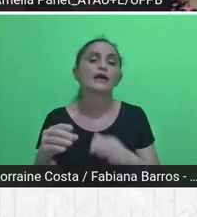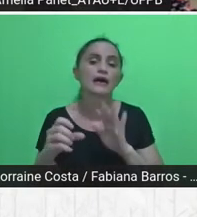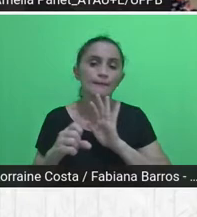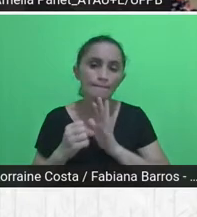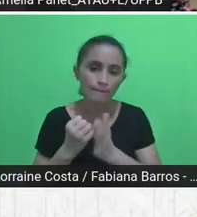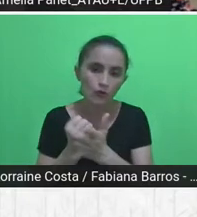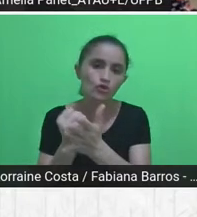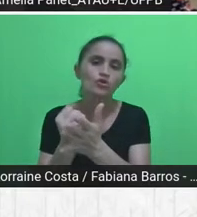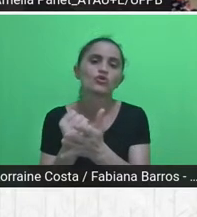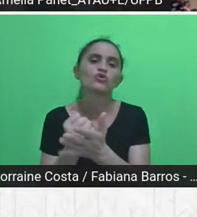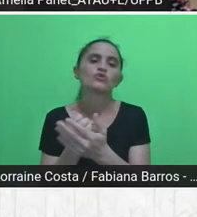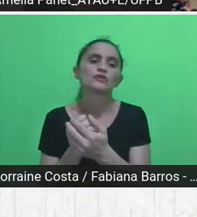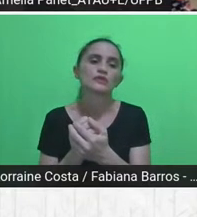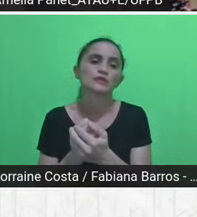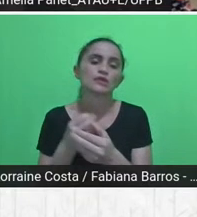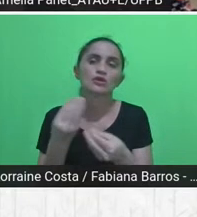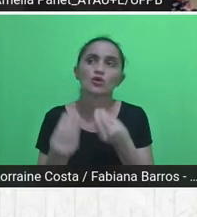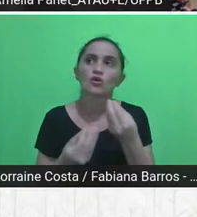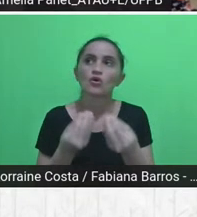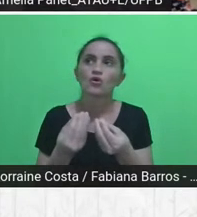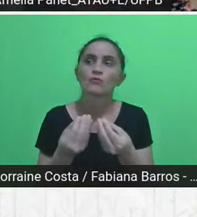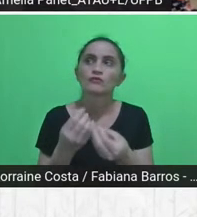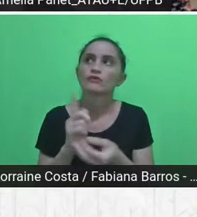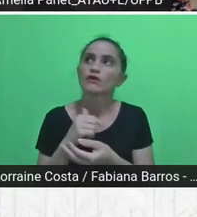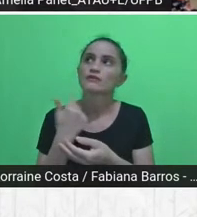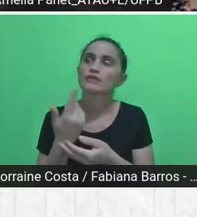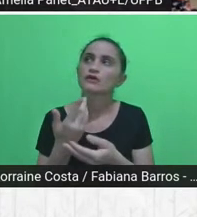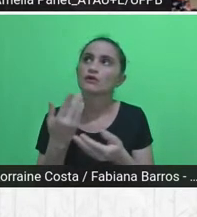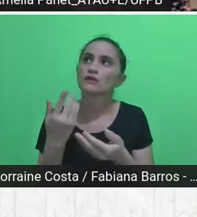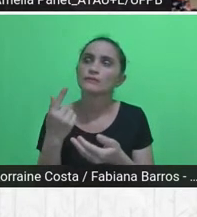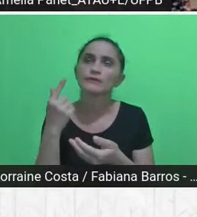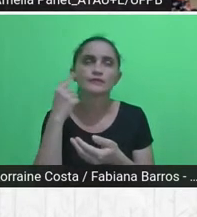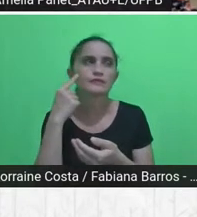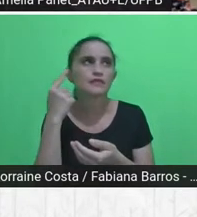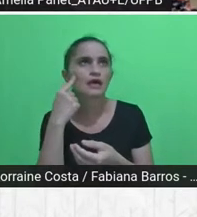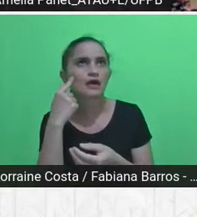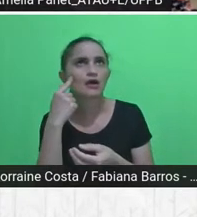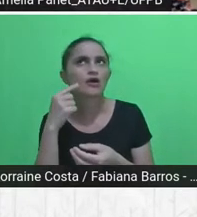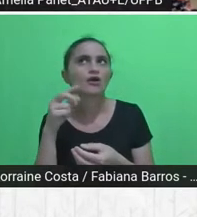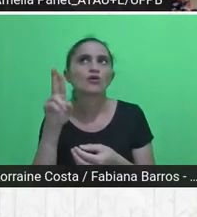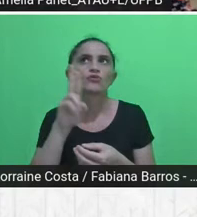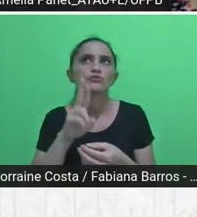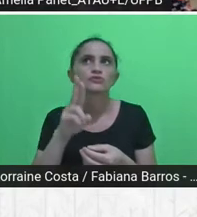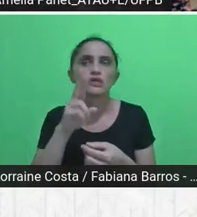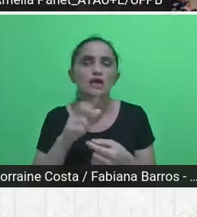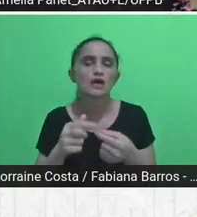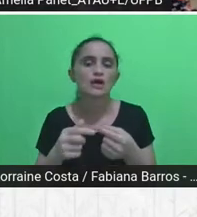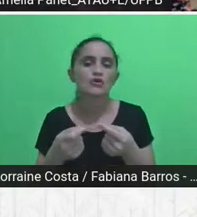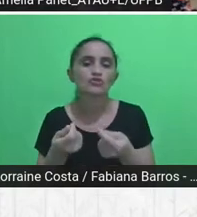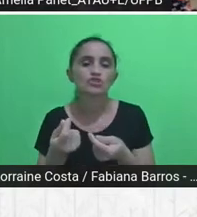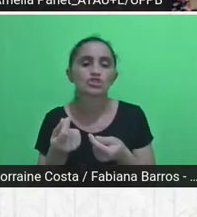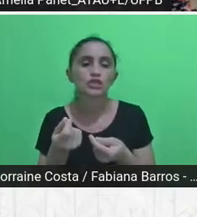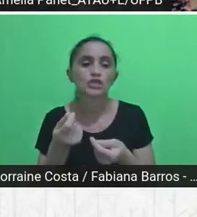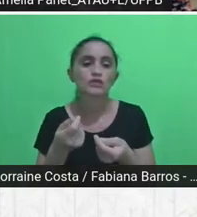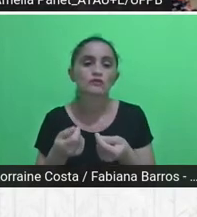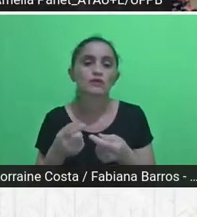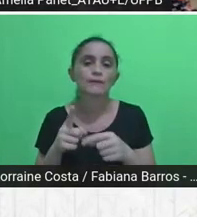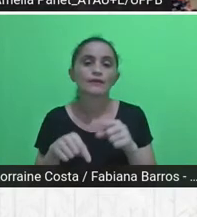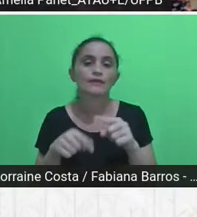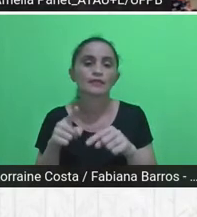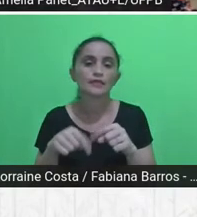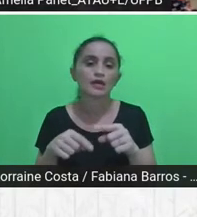do uso dos recursos, mas isso foi muito importante, porque nos deu a possibilidade de trazer